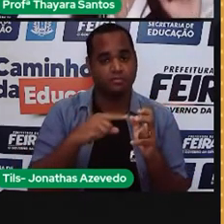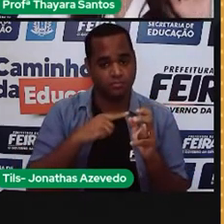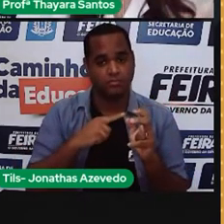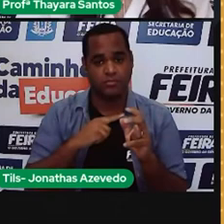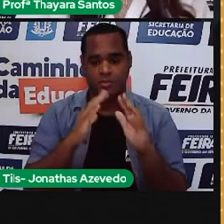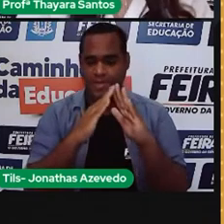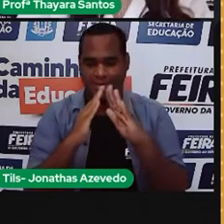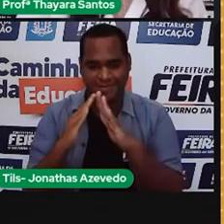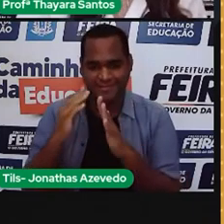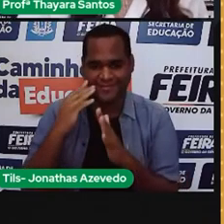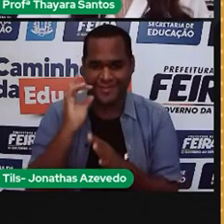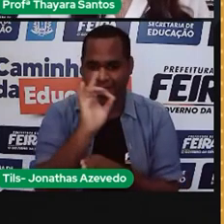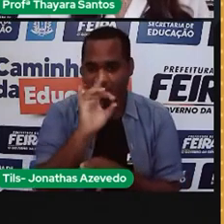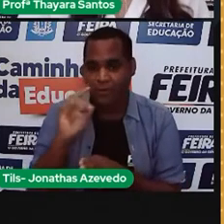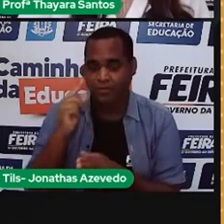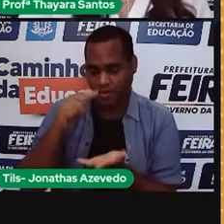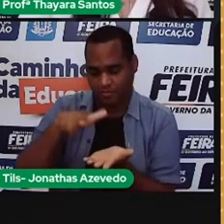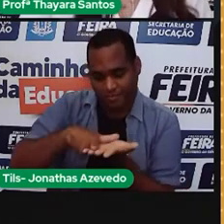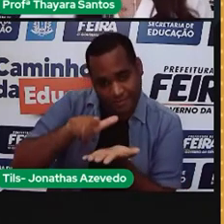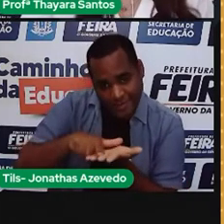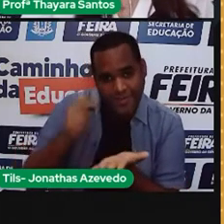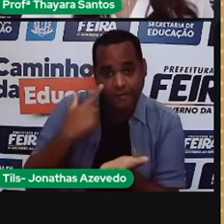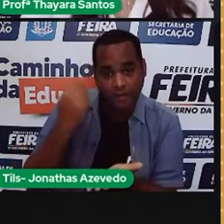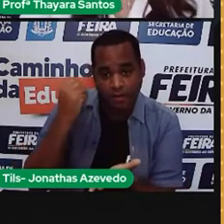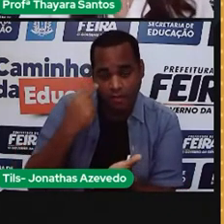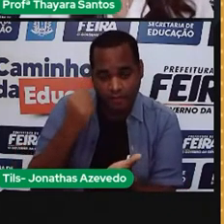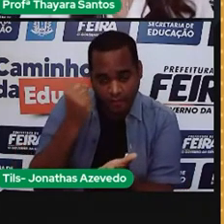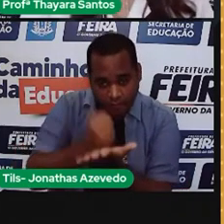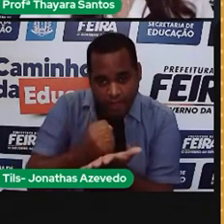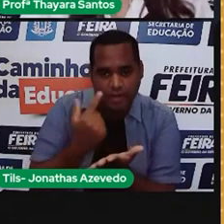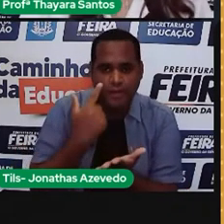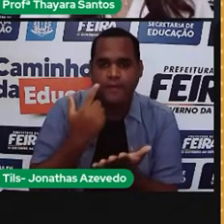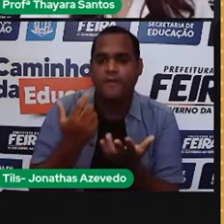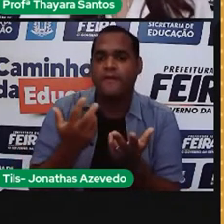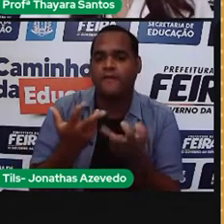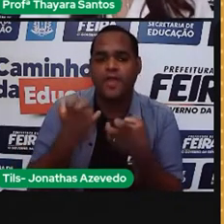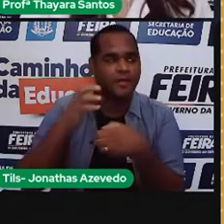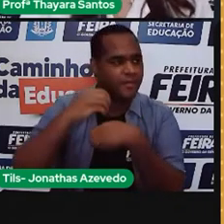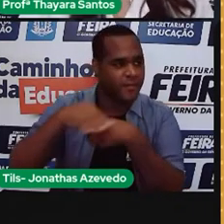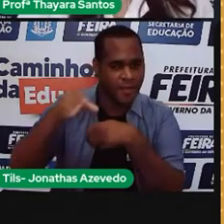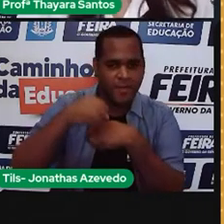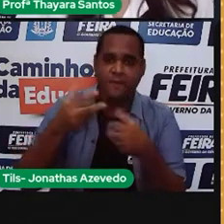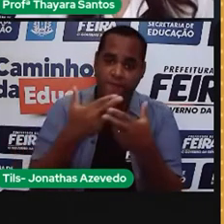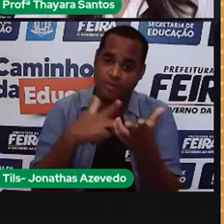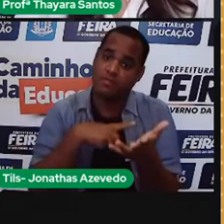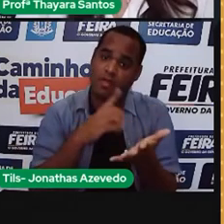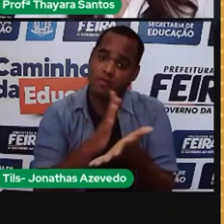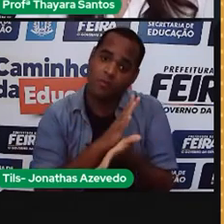energia. Se vocês pegarem a conta de energia de vocês, vocês vão ver essas informações nela.